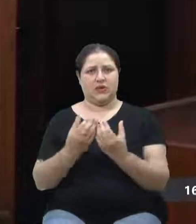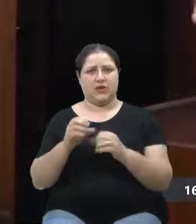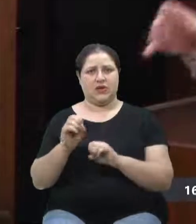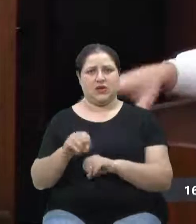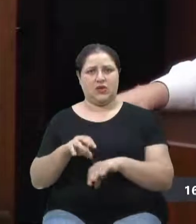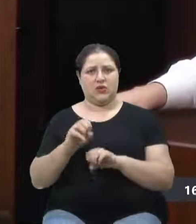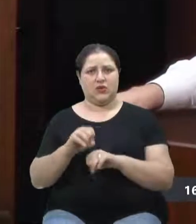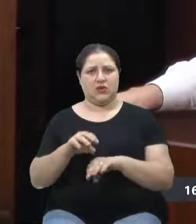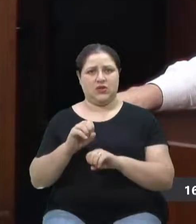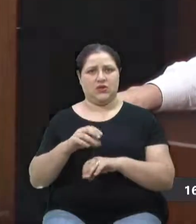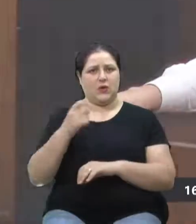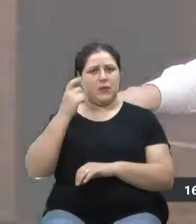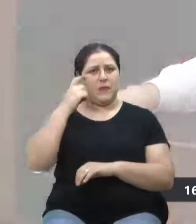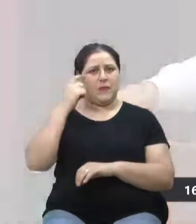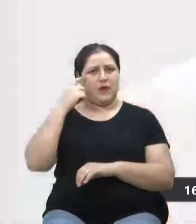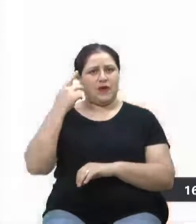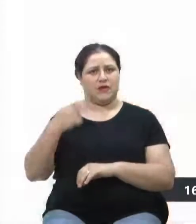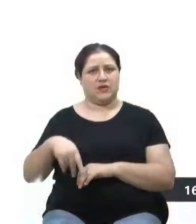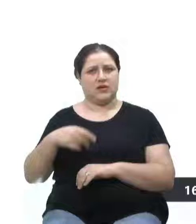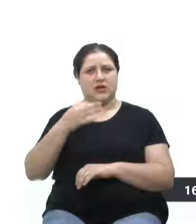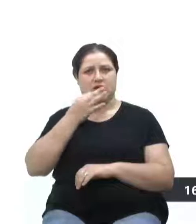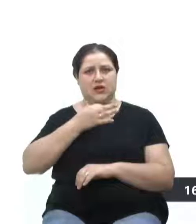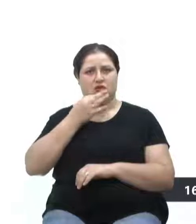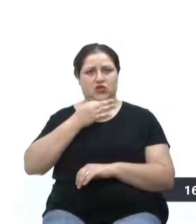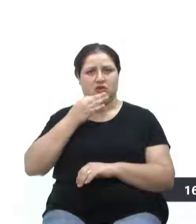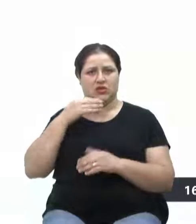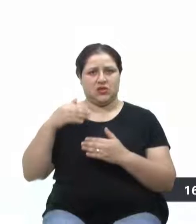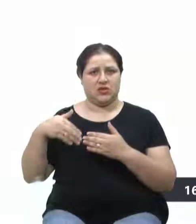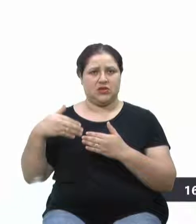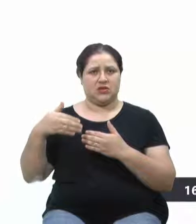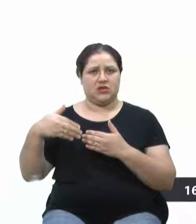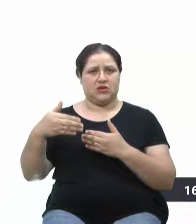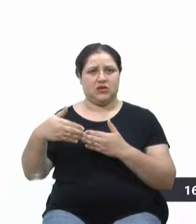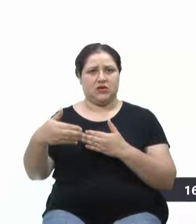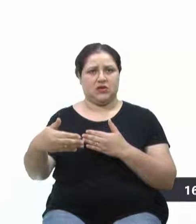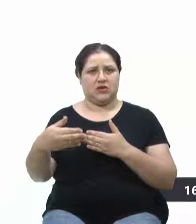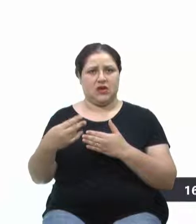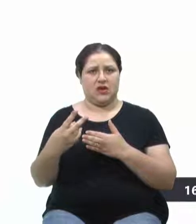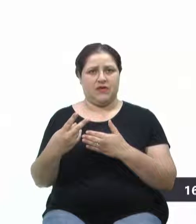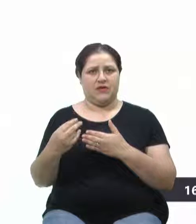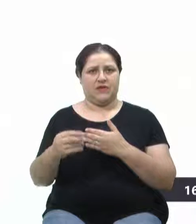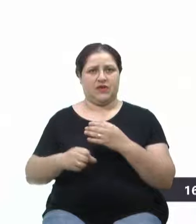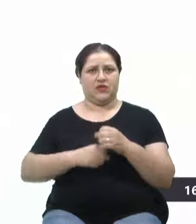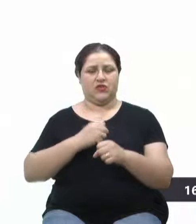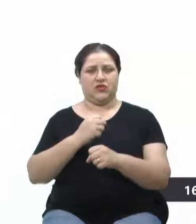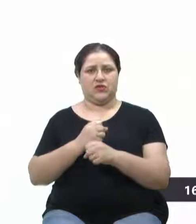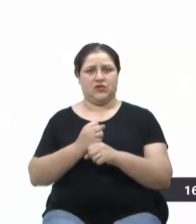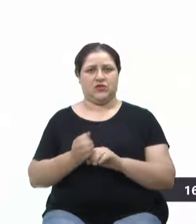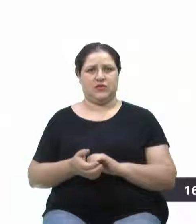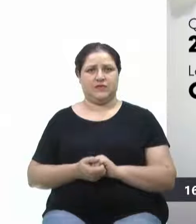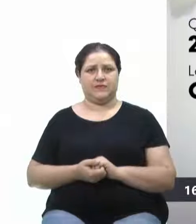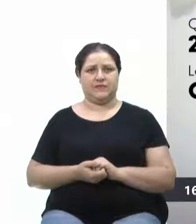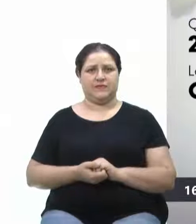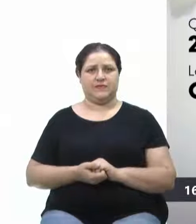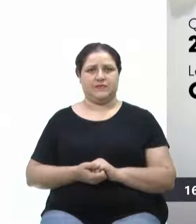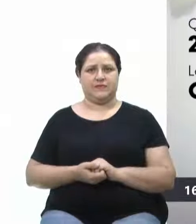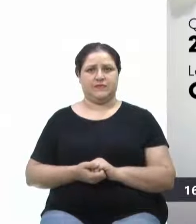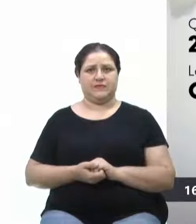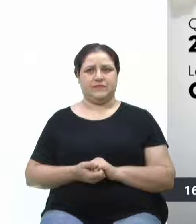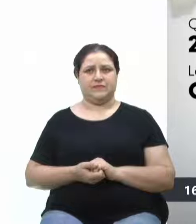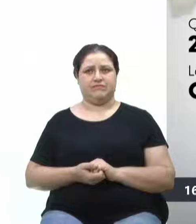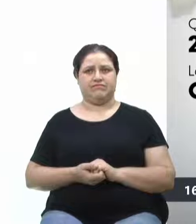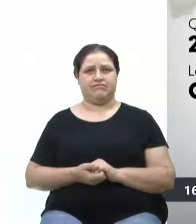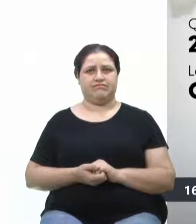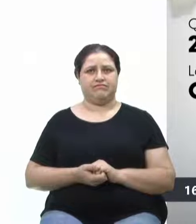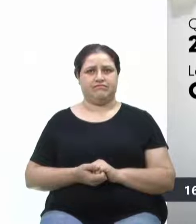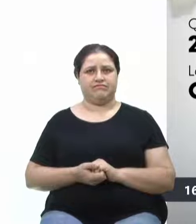Educação, que pensa Caxias pelos próximos 20 anos. Passada essa etapa, falando